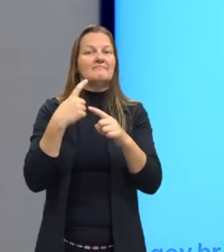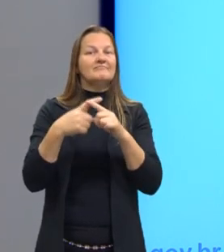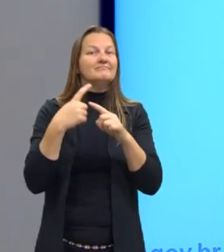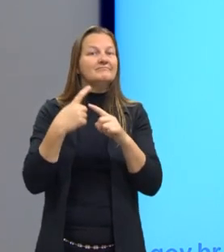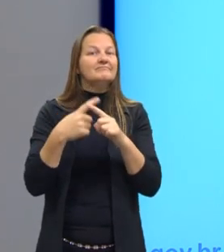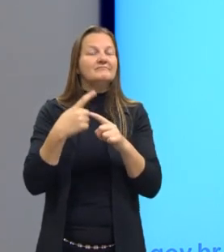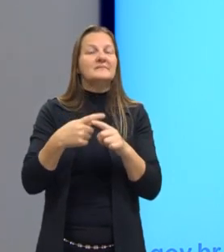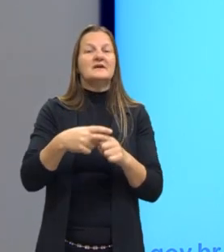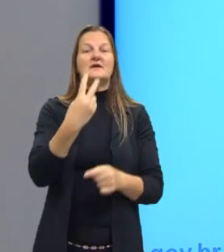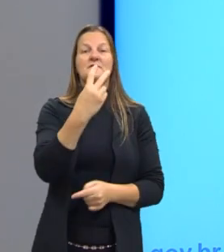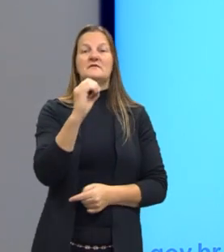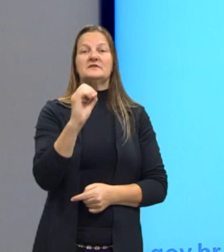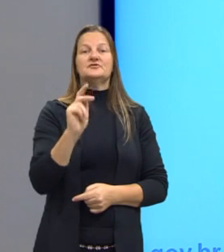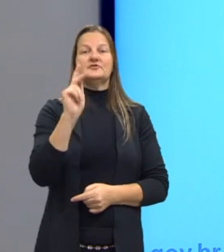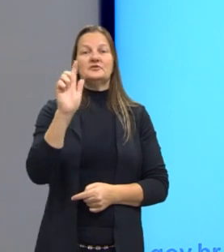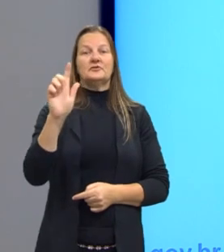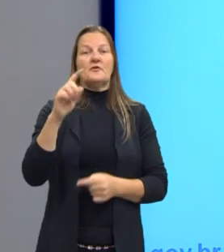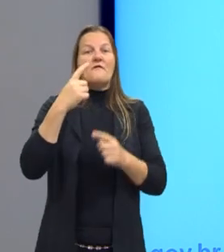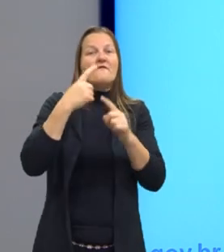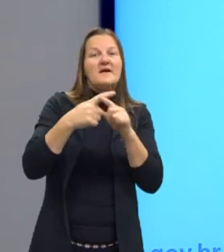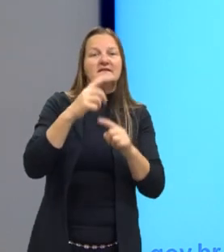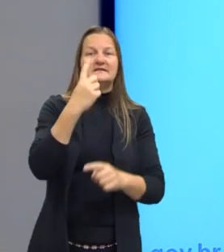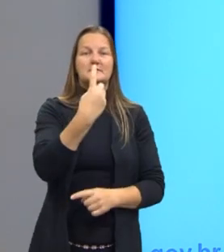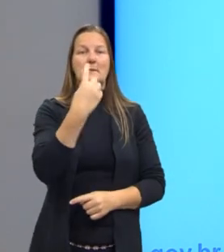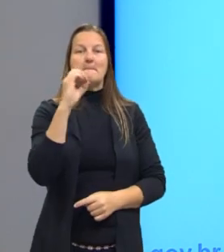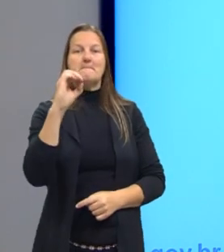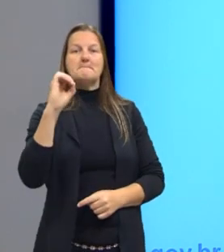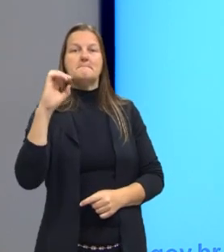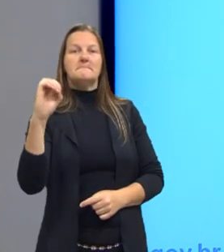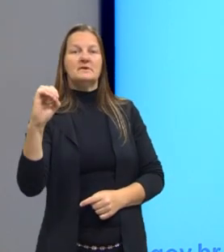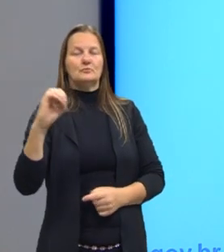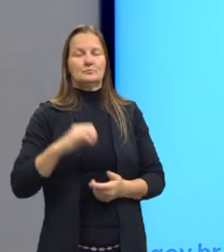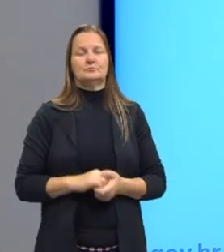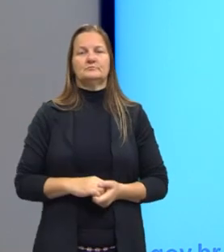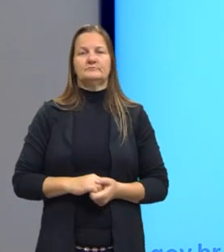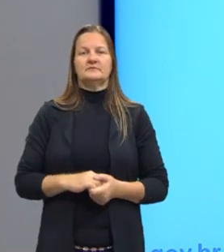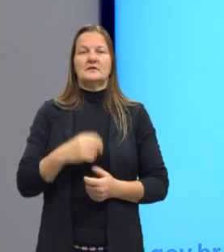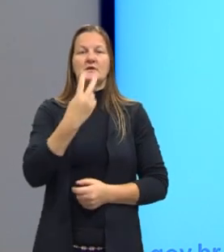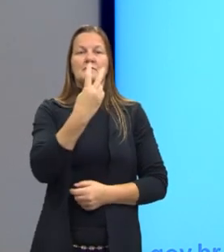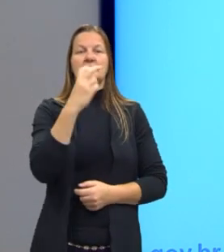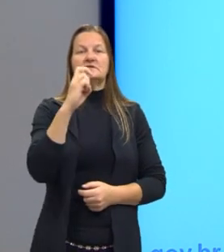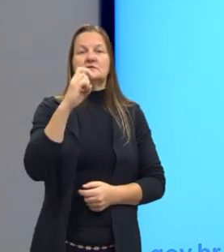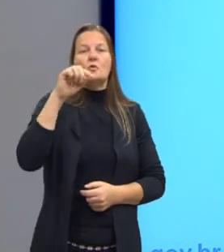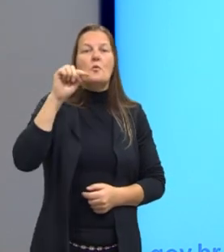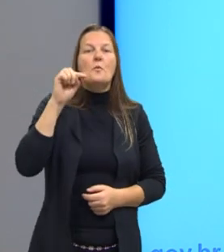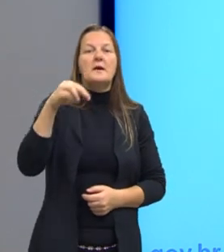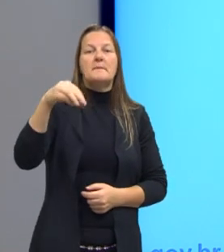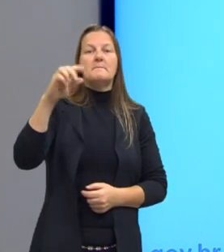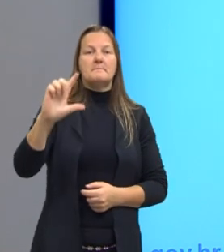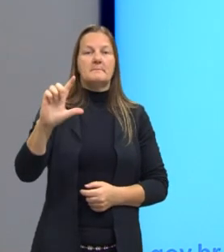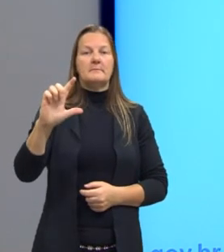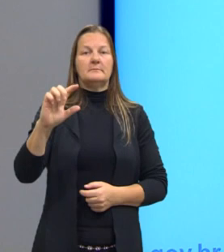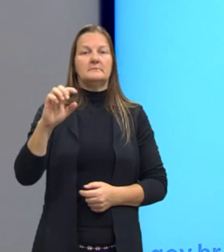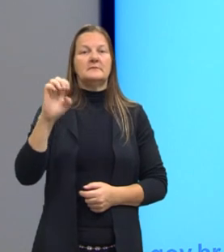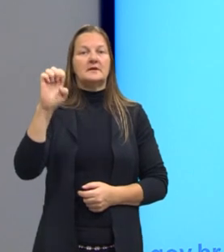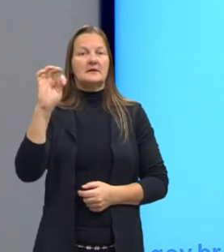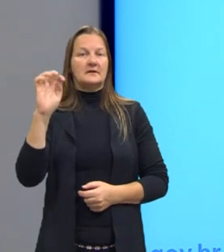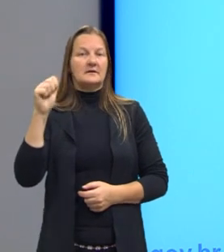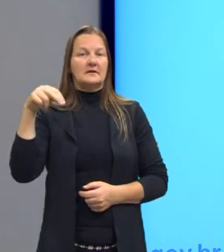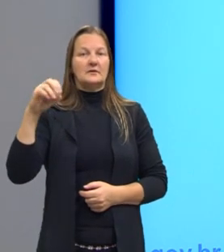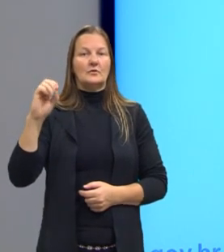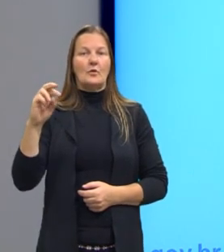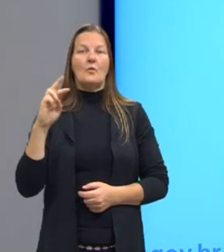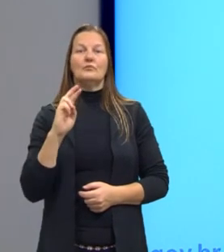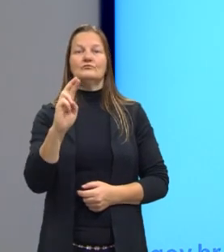gramas em 20 quilos, eu multiplico por mil, né? Eu tenho 25 mil ml de etanol, mas a